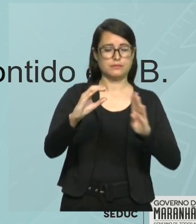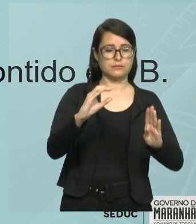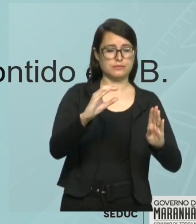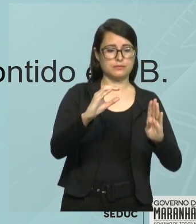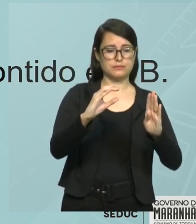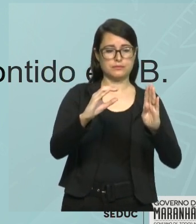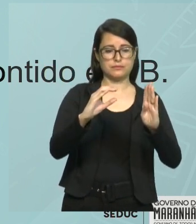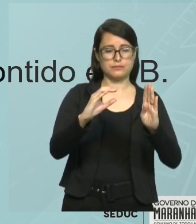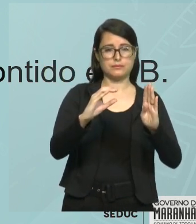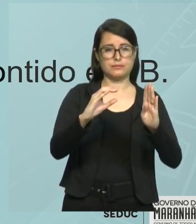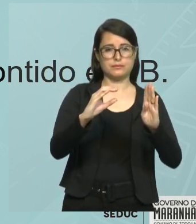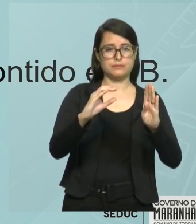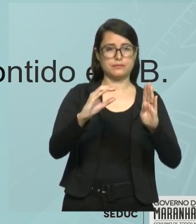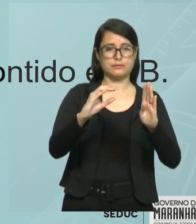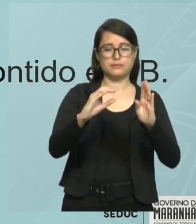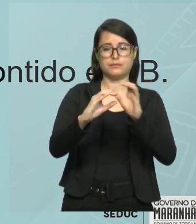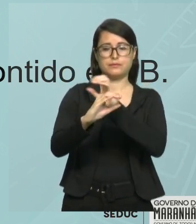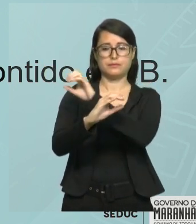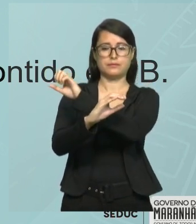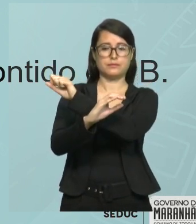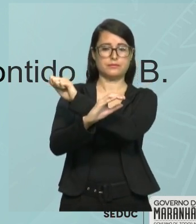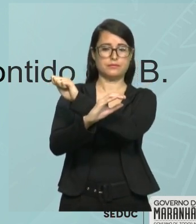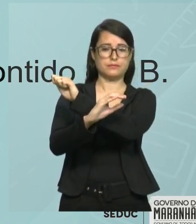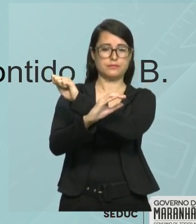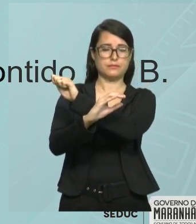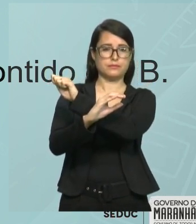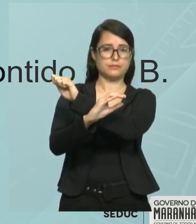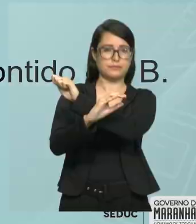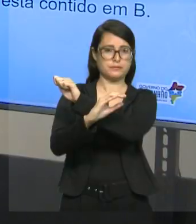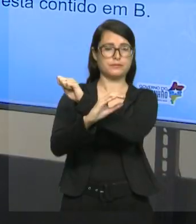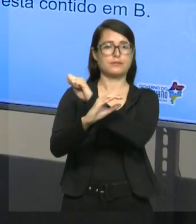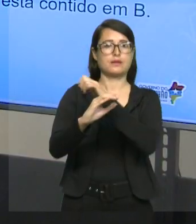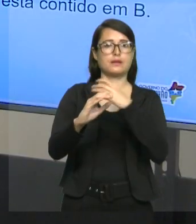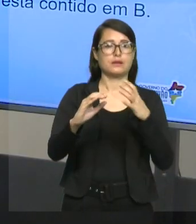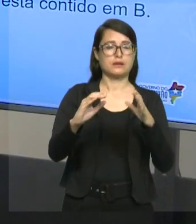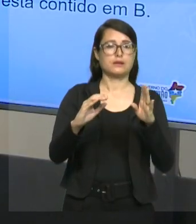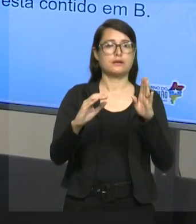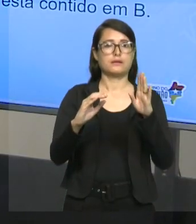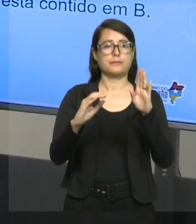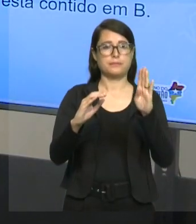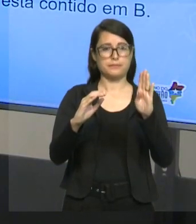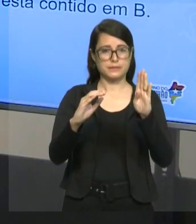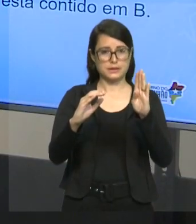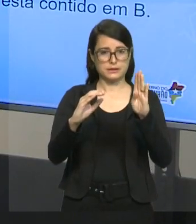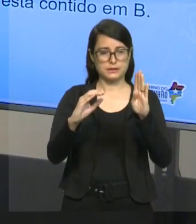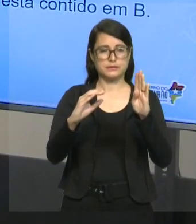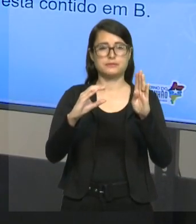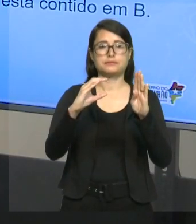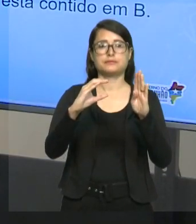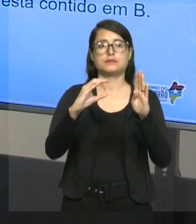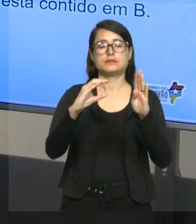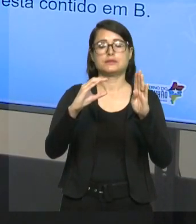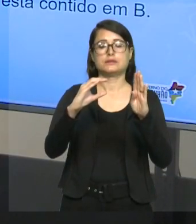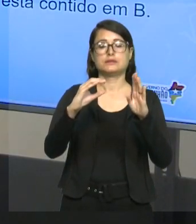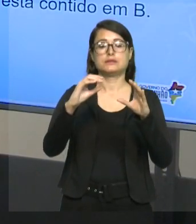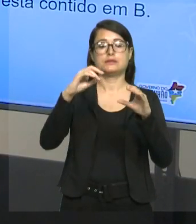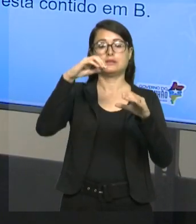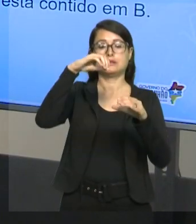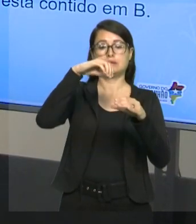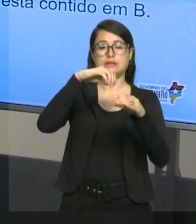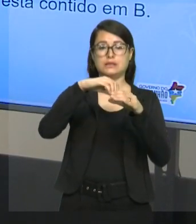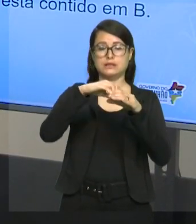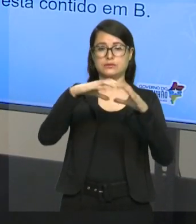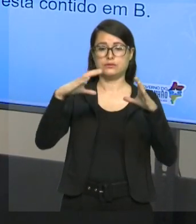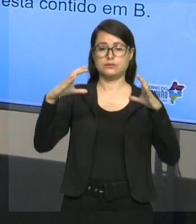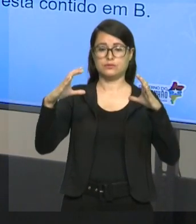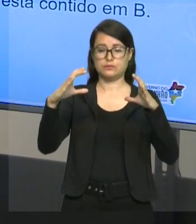está contido em B. Se eu começo falando de B, o B contém o conjunto A. Dentro dele está o